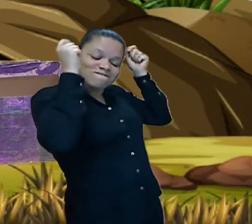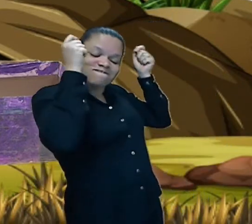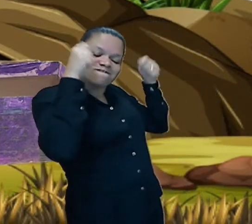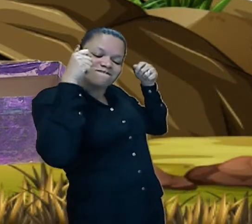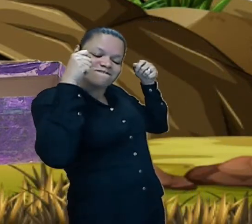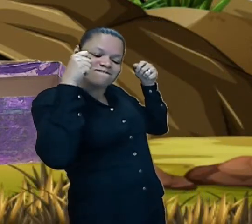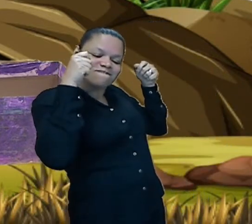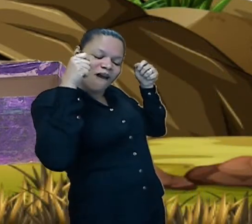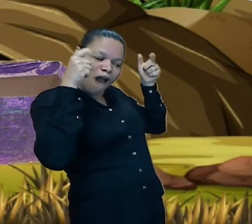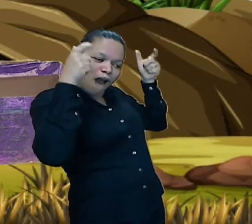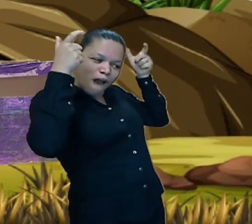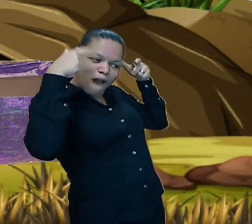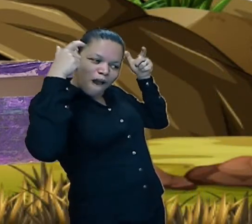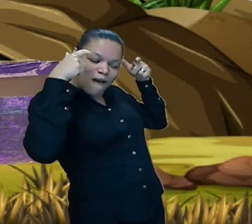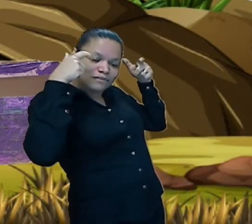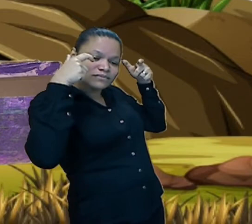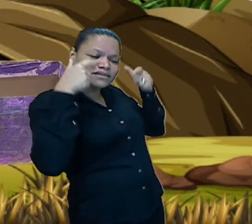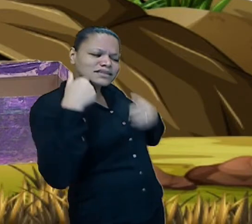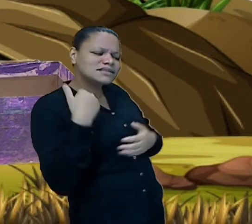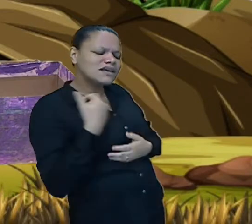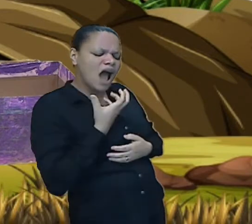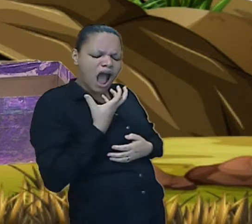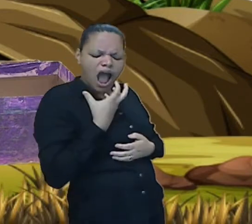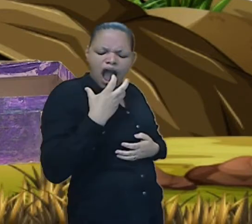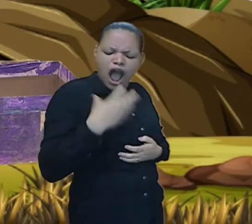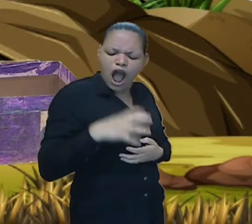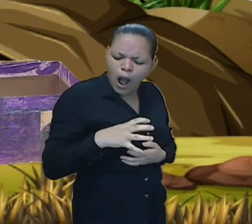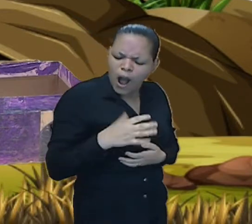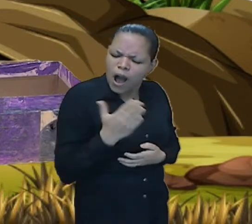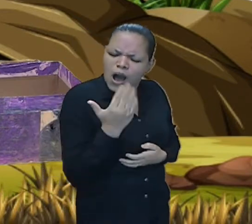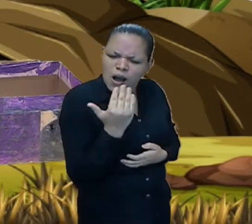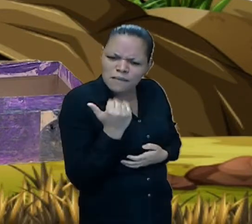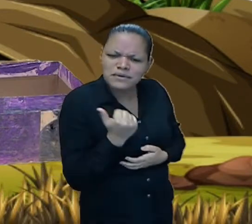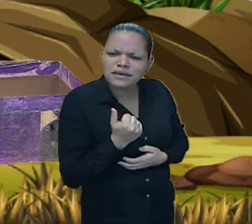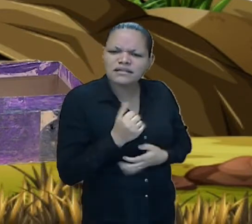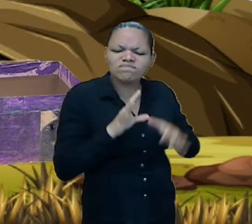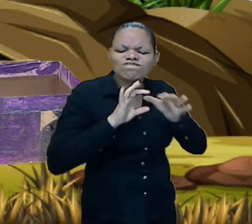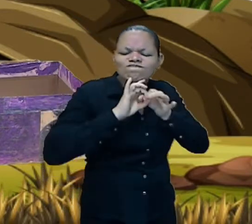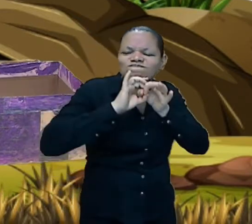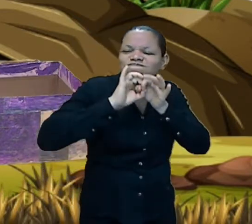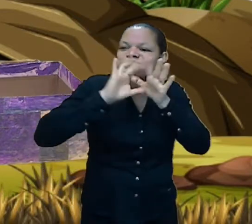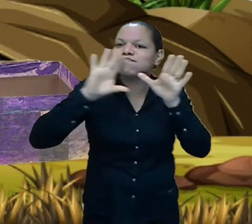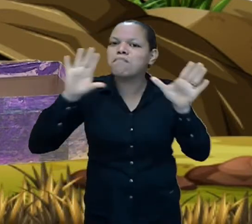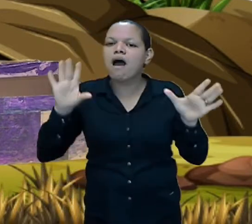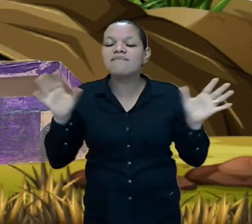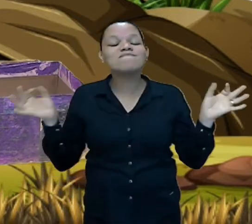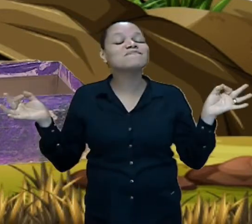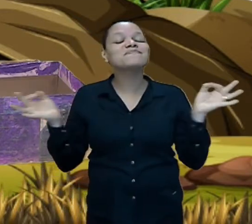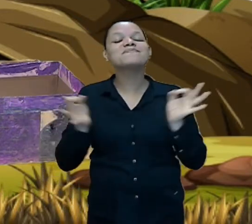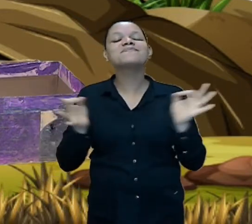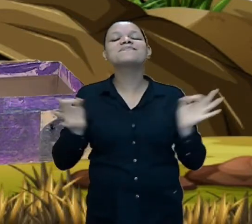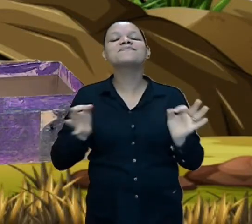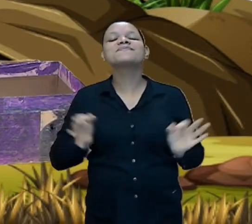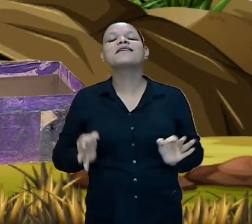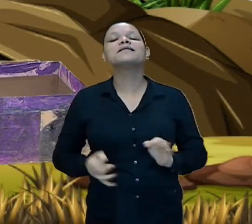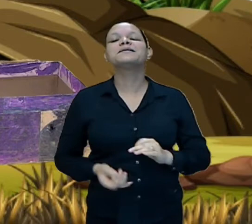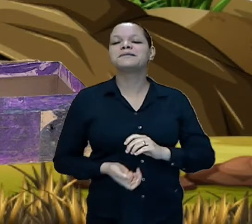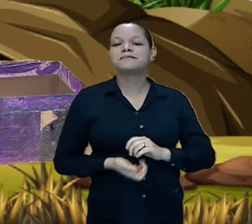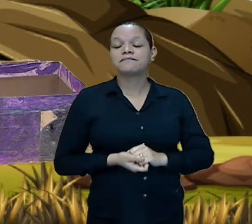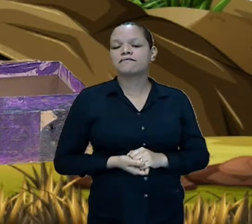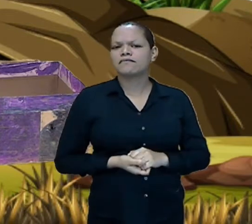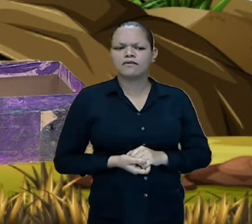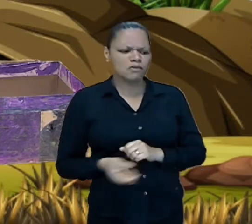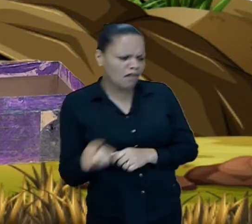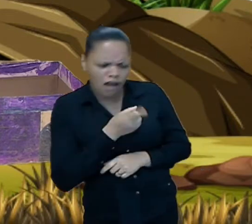certo não não não não mocinha eu não posso liberar você senão eu vou ser